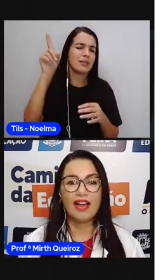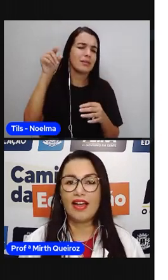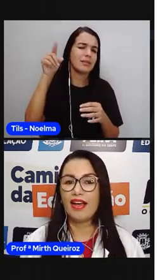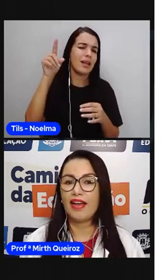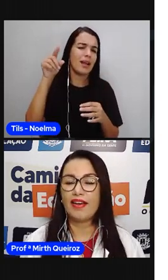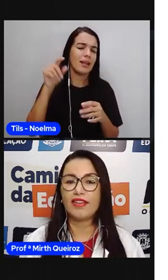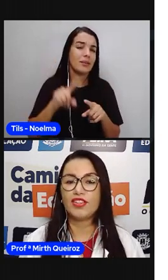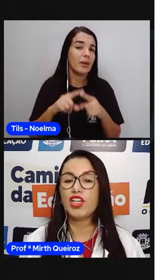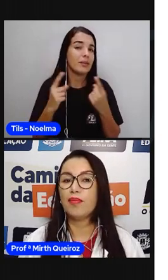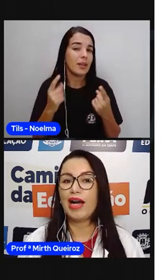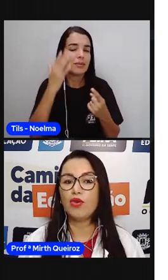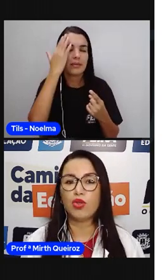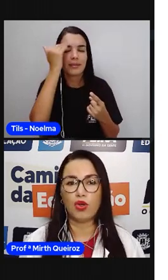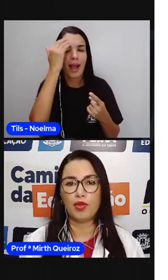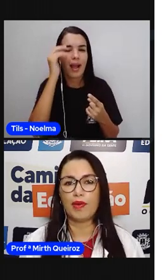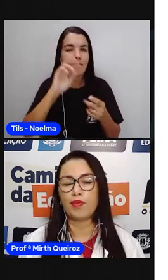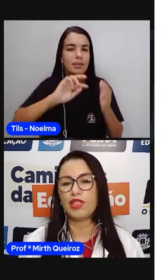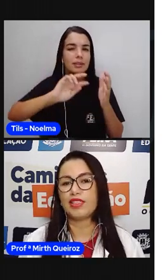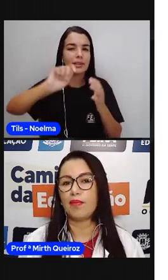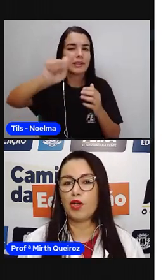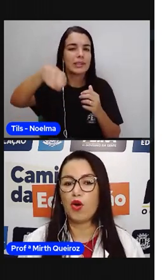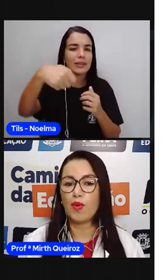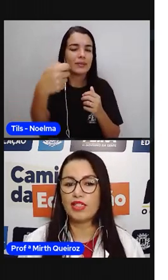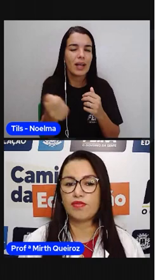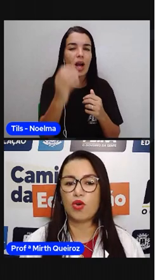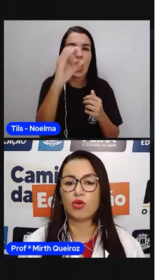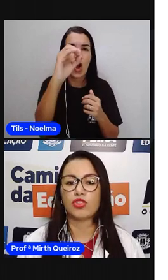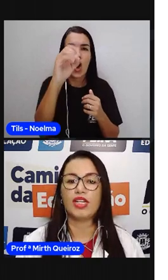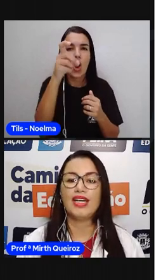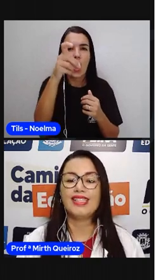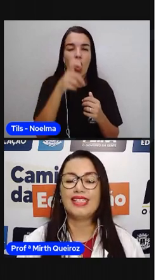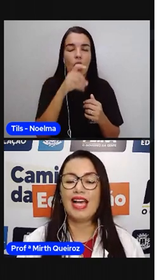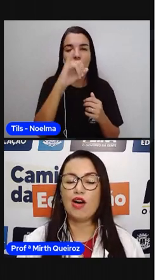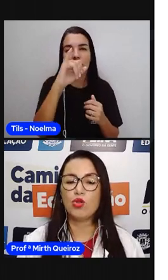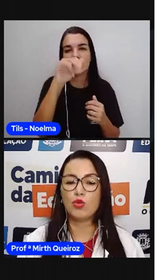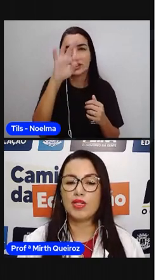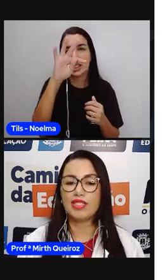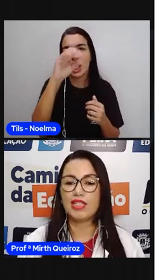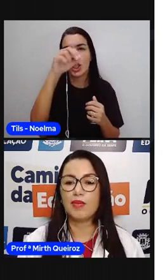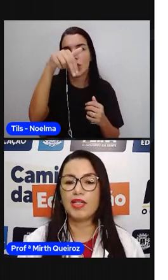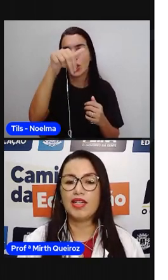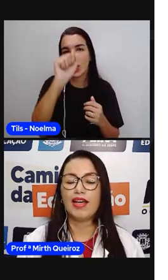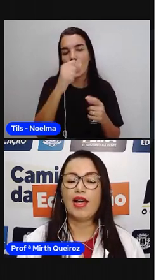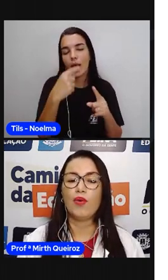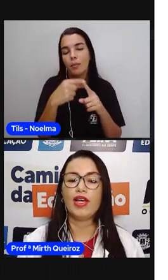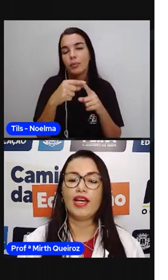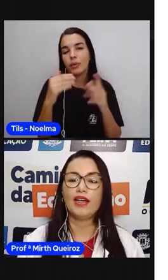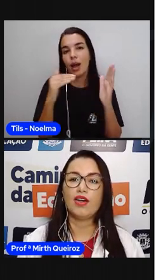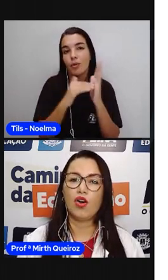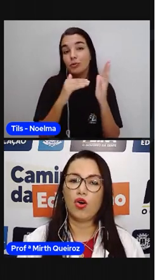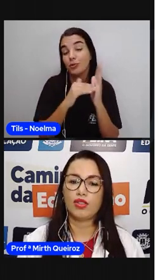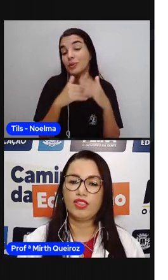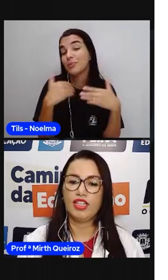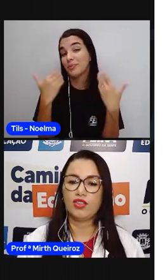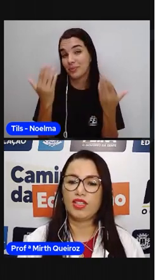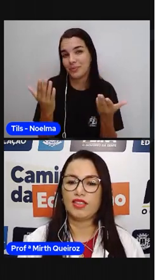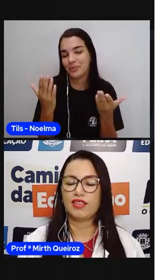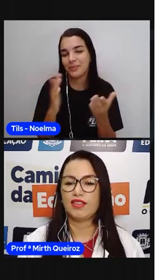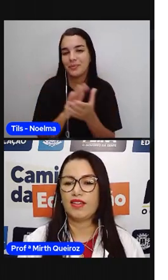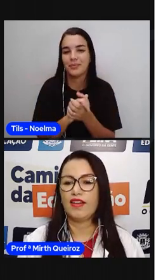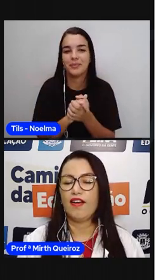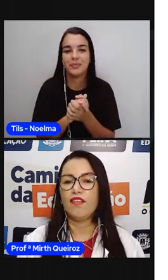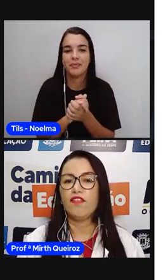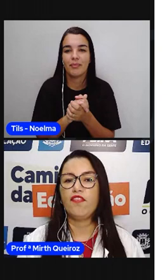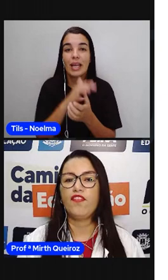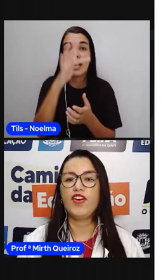chamar o nome para poder saber qual é o forte. Se é a última sílaba, é o quê? Oxítona.